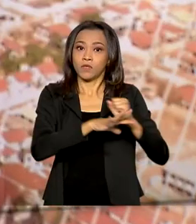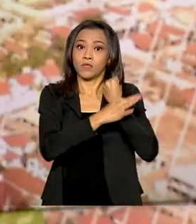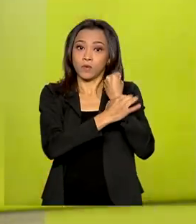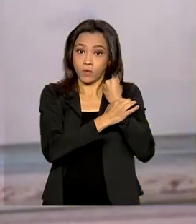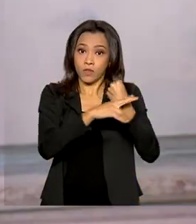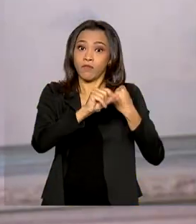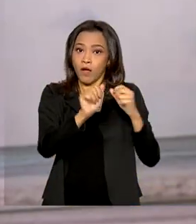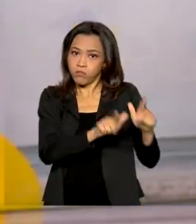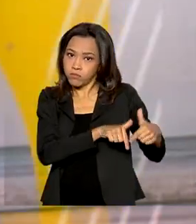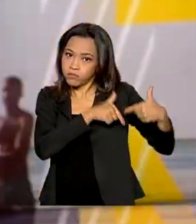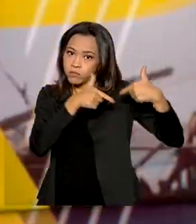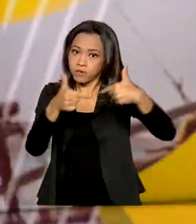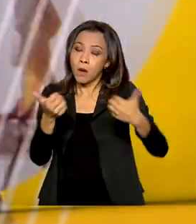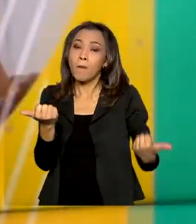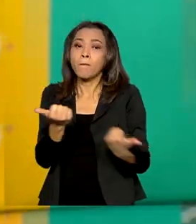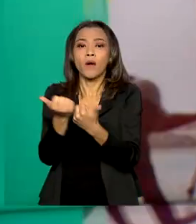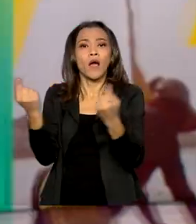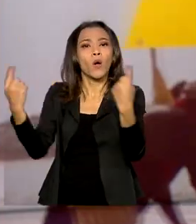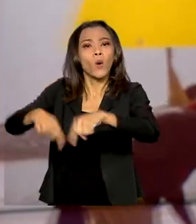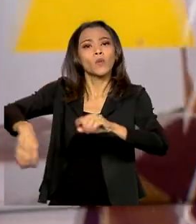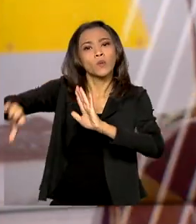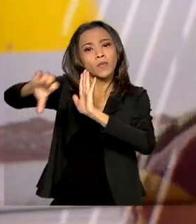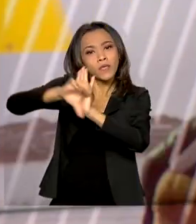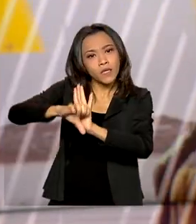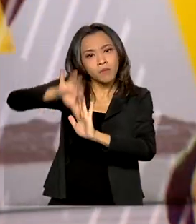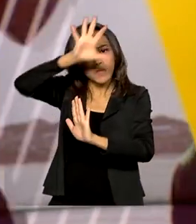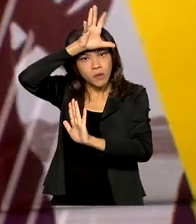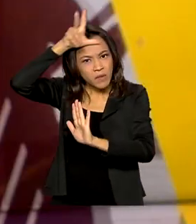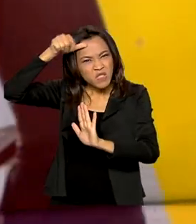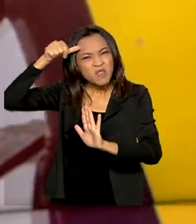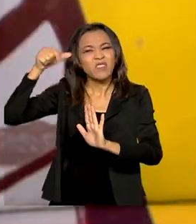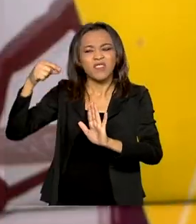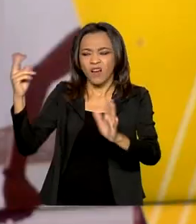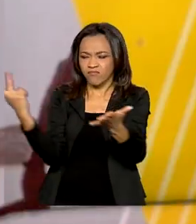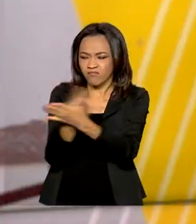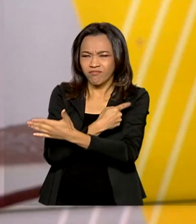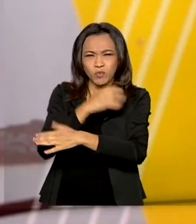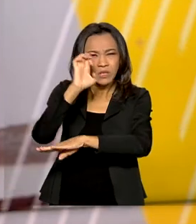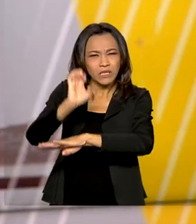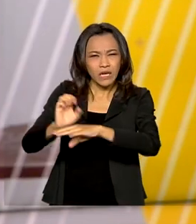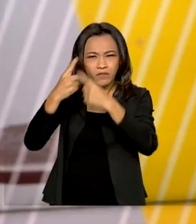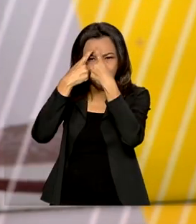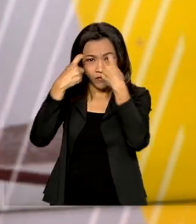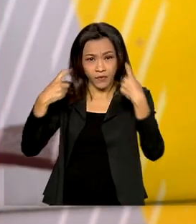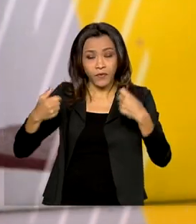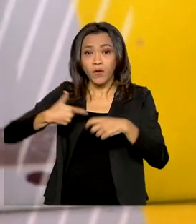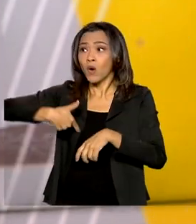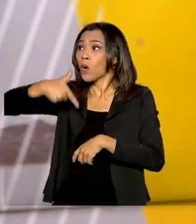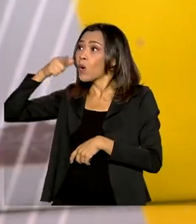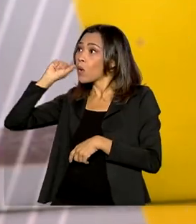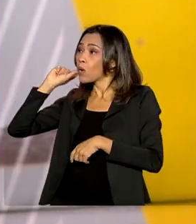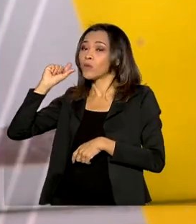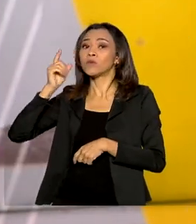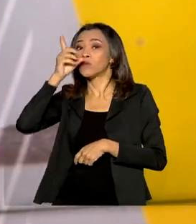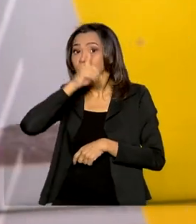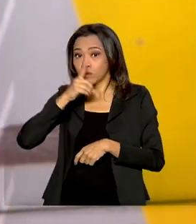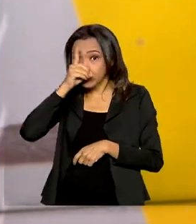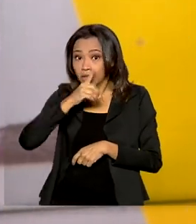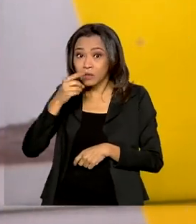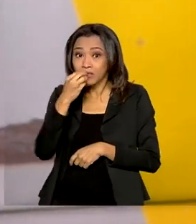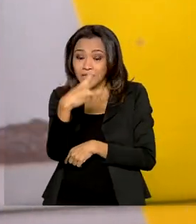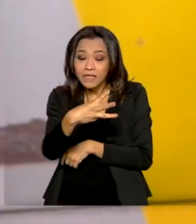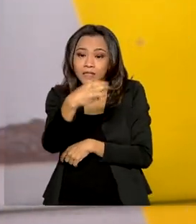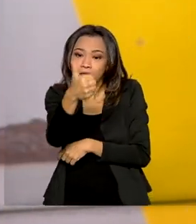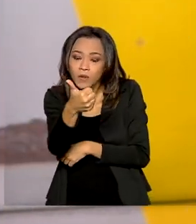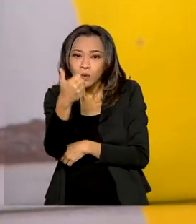ao crime organizado no Amazonas. O Estado enfrenta uma onda de violência. Entre domingo e ontem, foram presos 31 suspeitos de